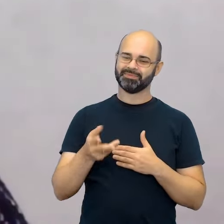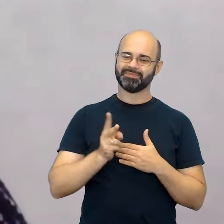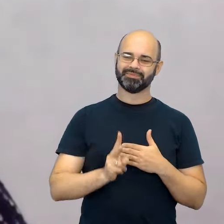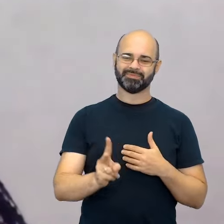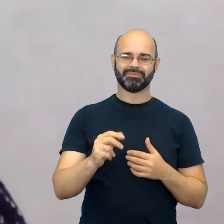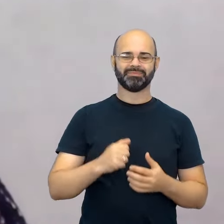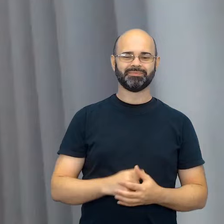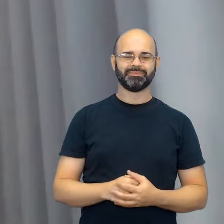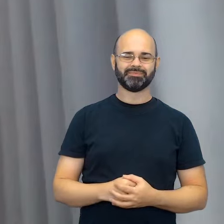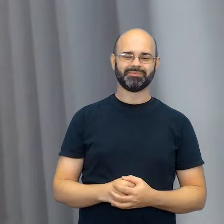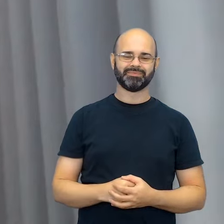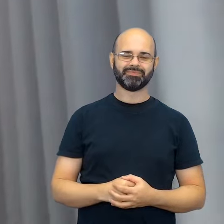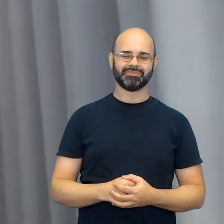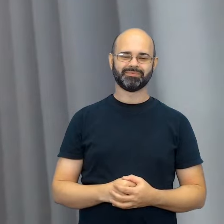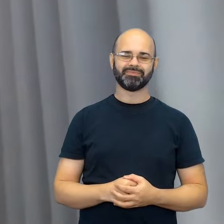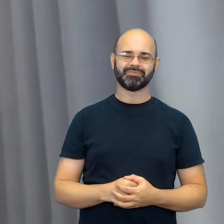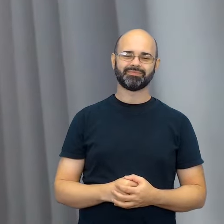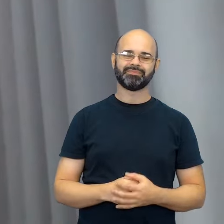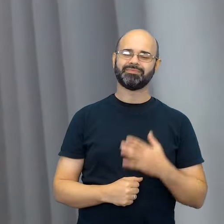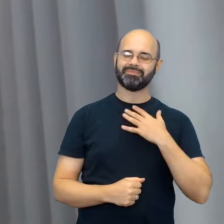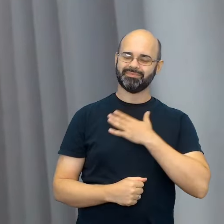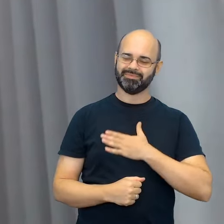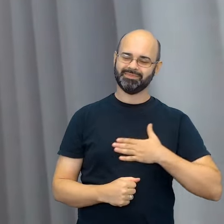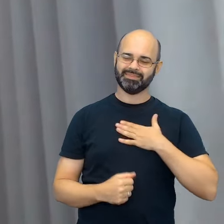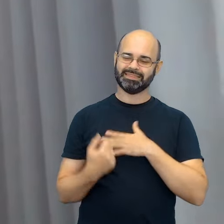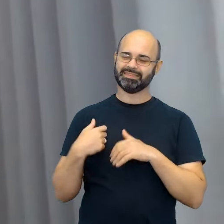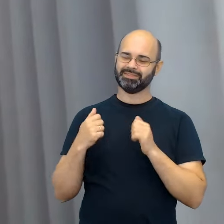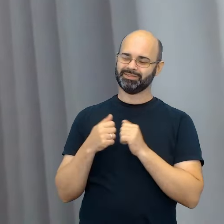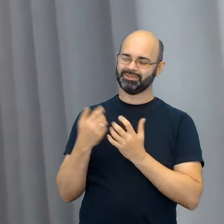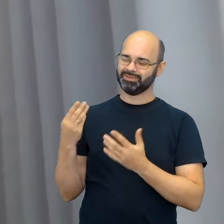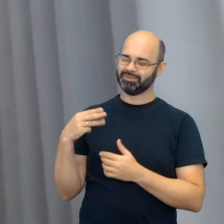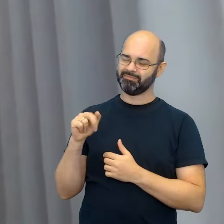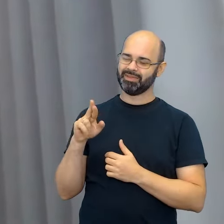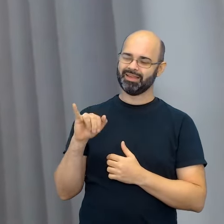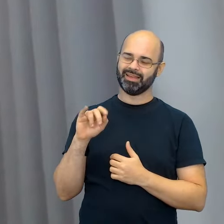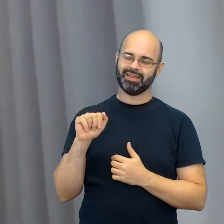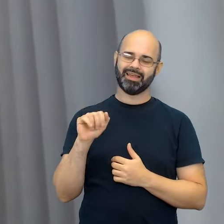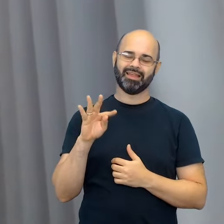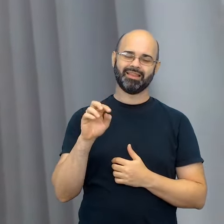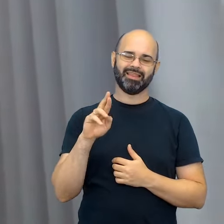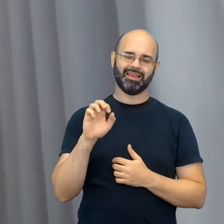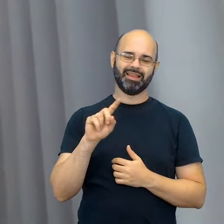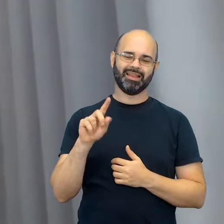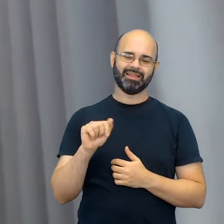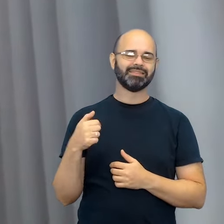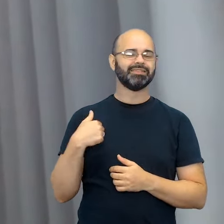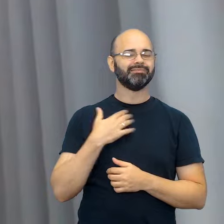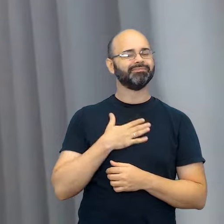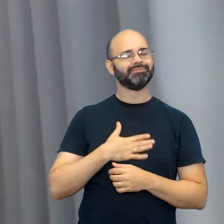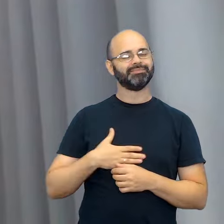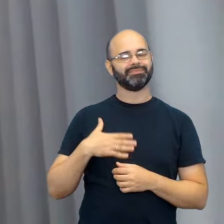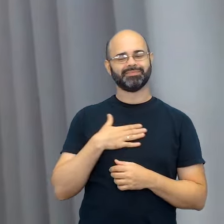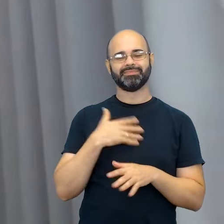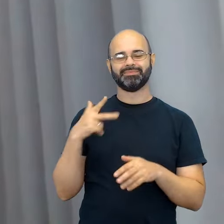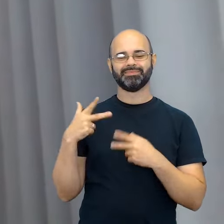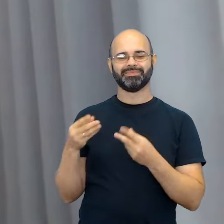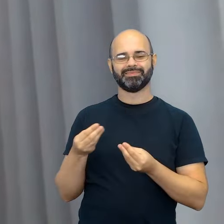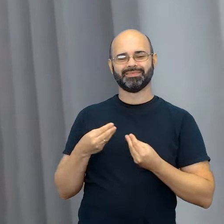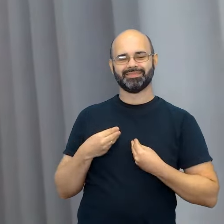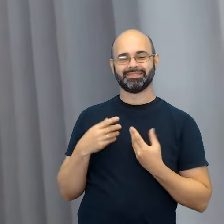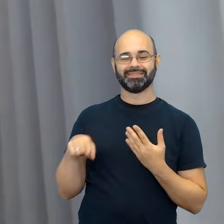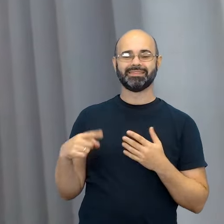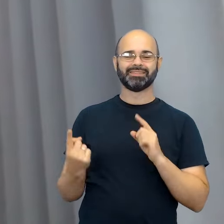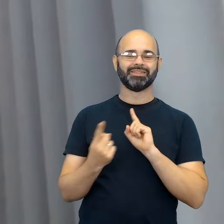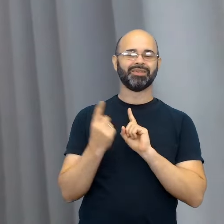Até. Que prazer estar hoje aqui com você, Maria Tereza. Um presente nessa última transmissão